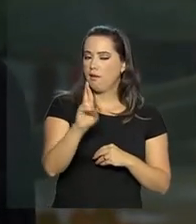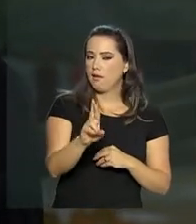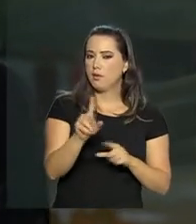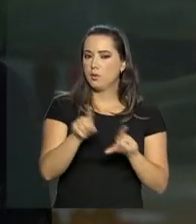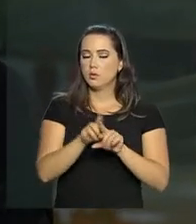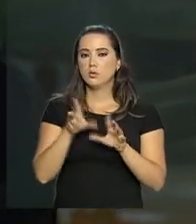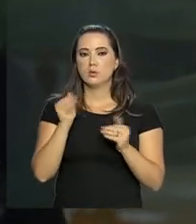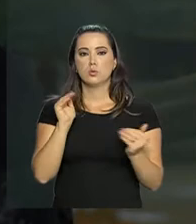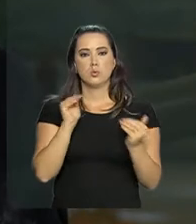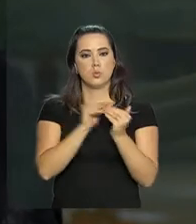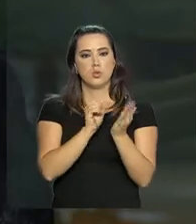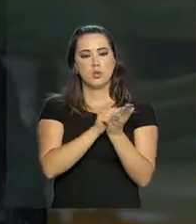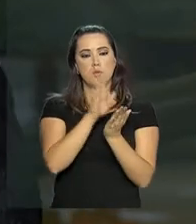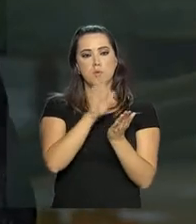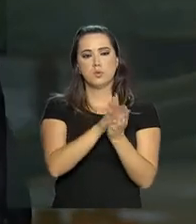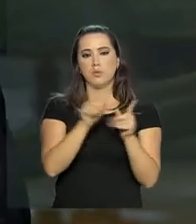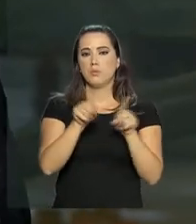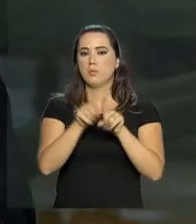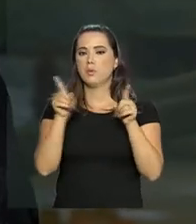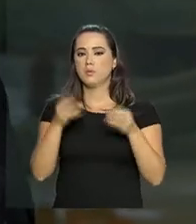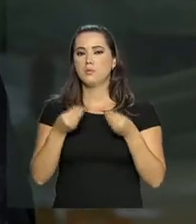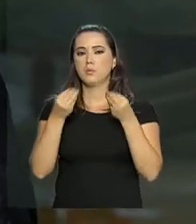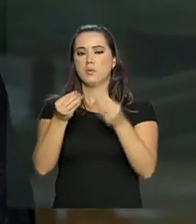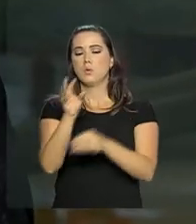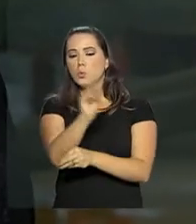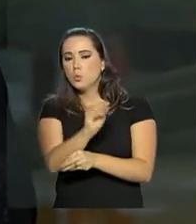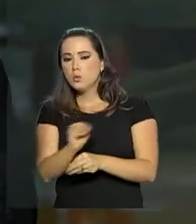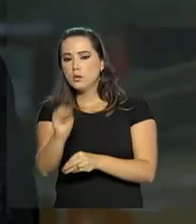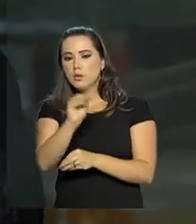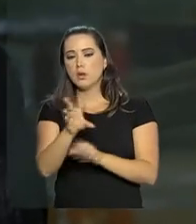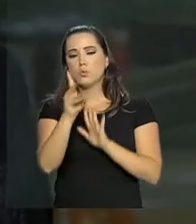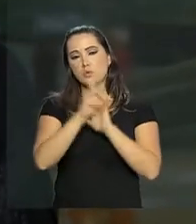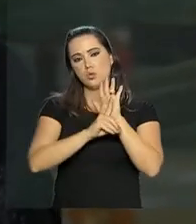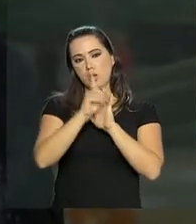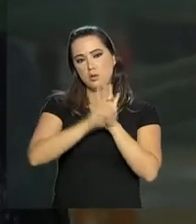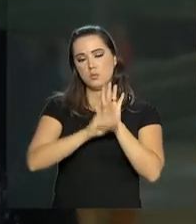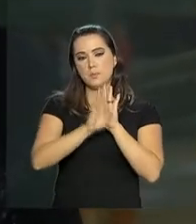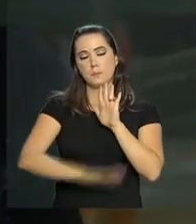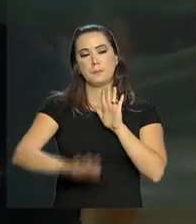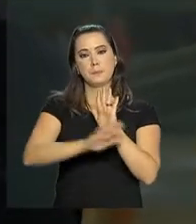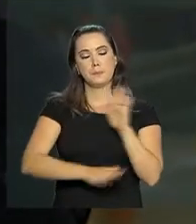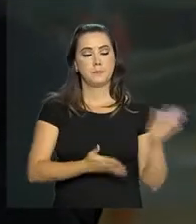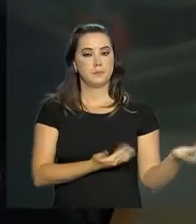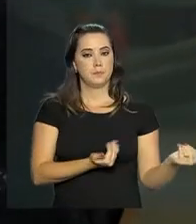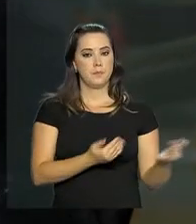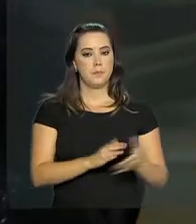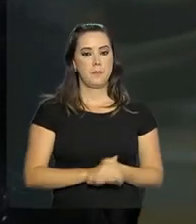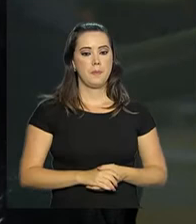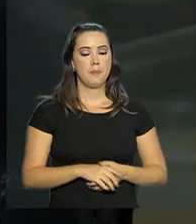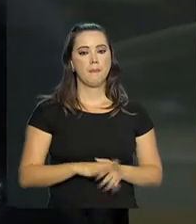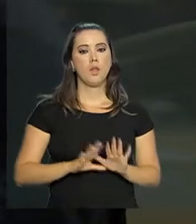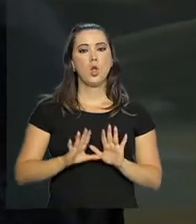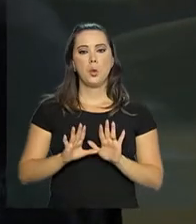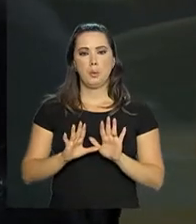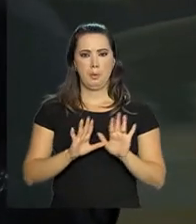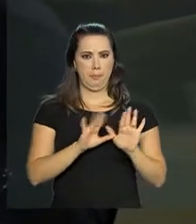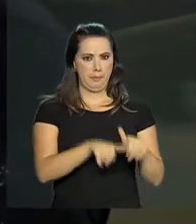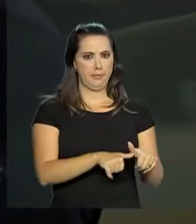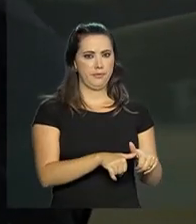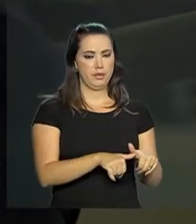a multa, mas também visando preservar os direitos da criança e do adolescente. Antônio, para a gente finalizar,